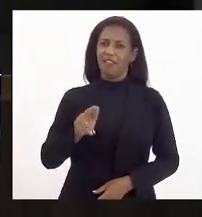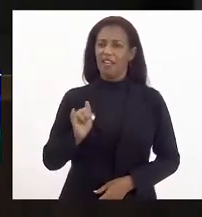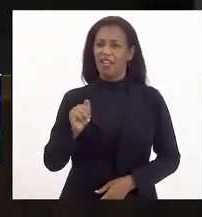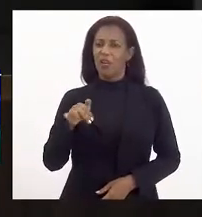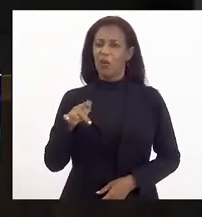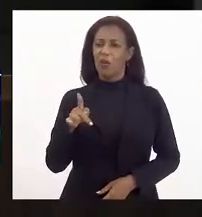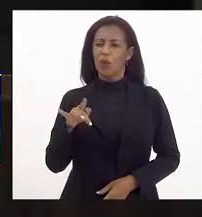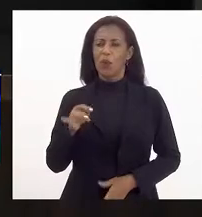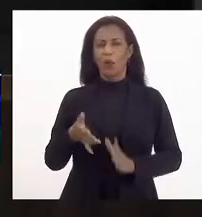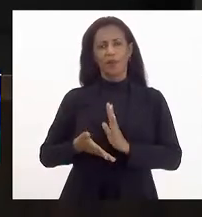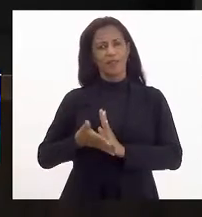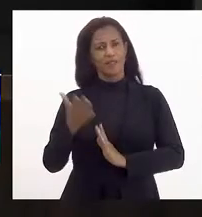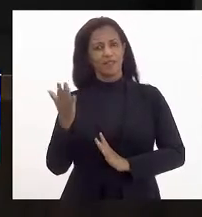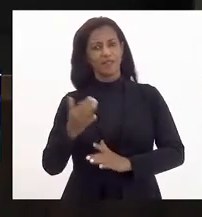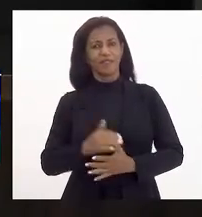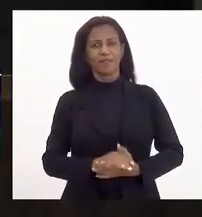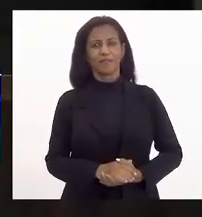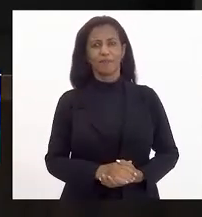Estava viajando.